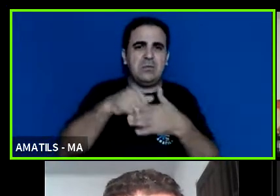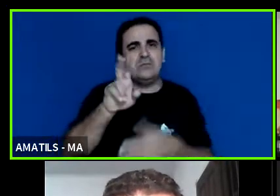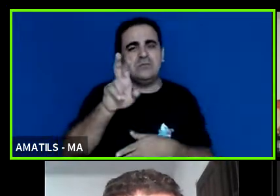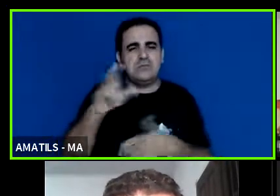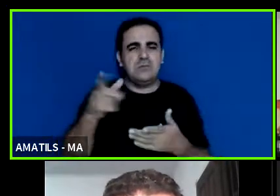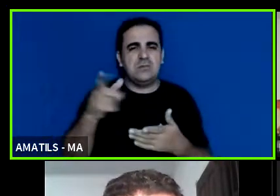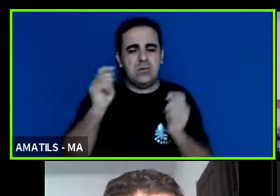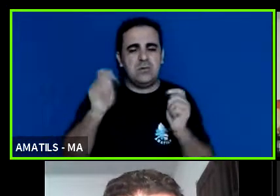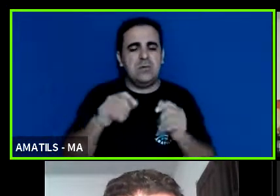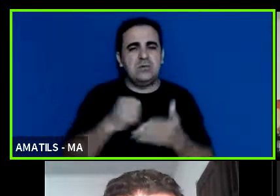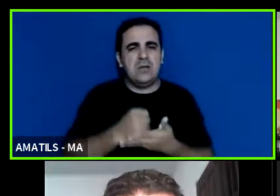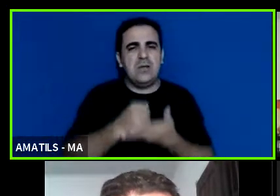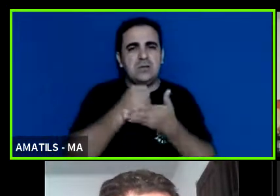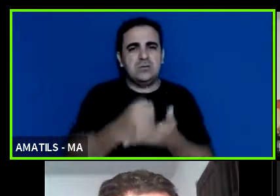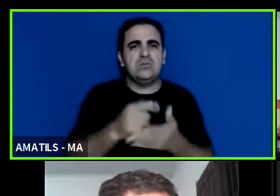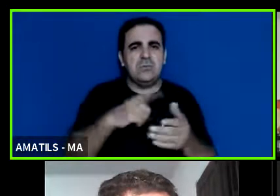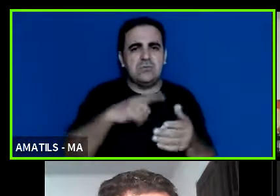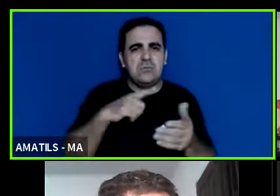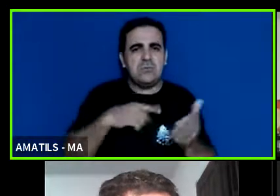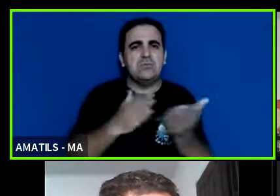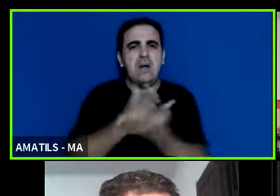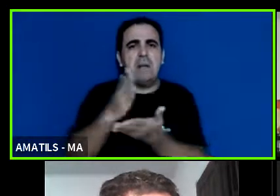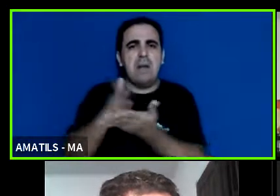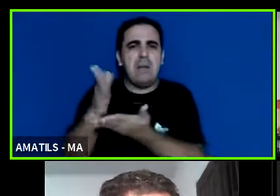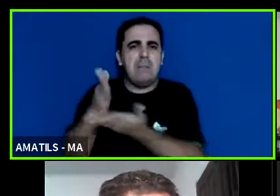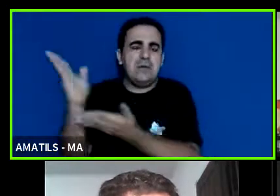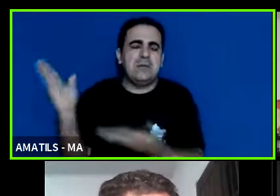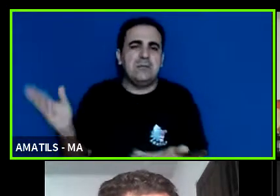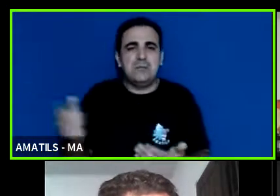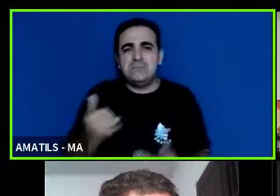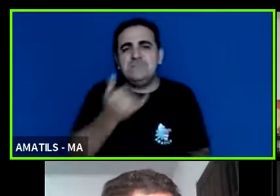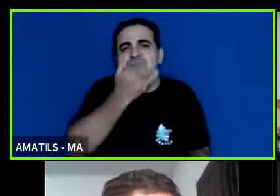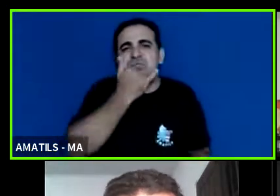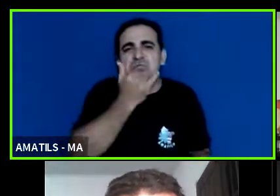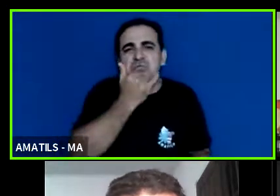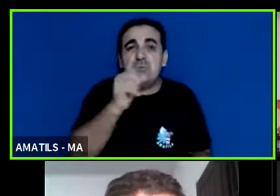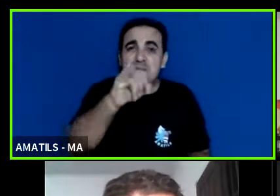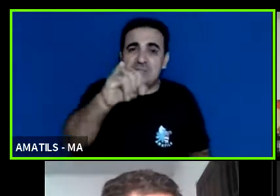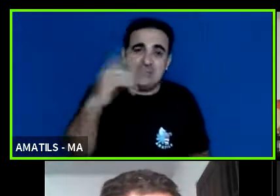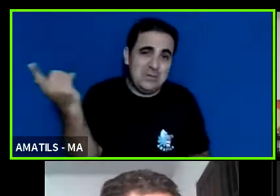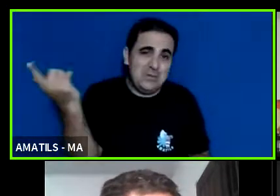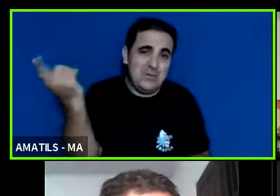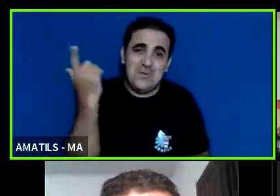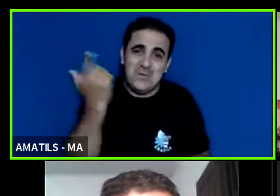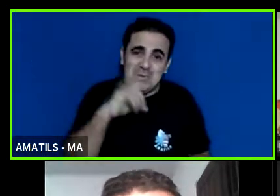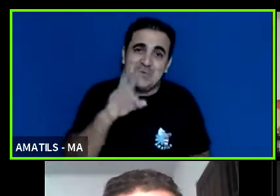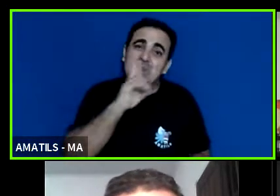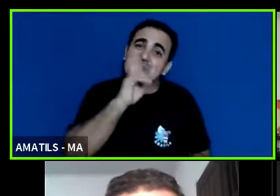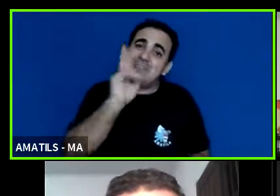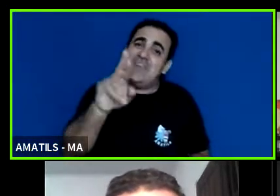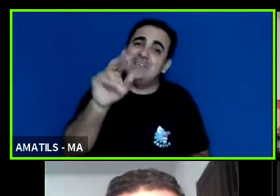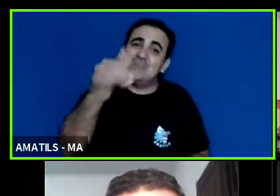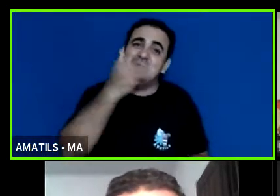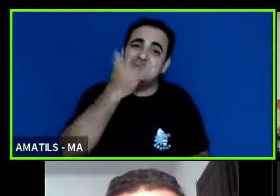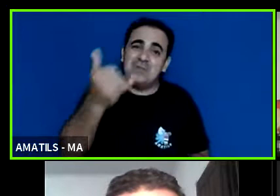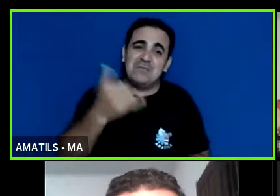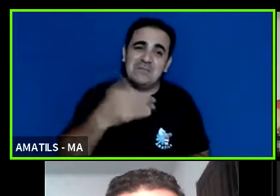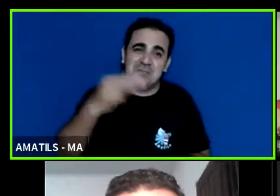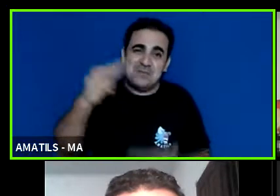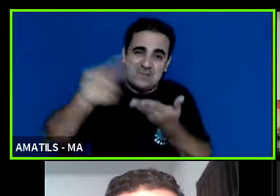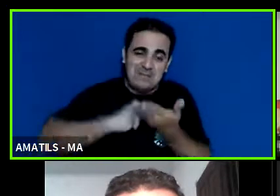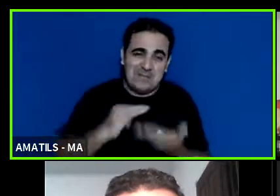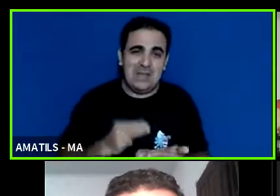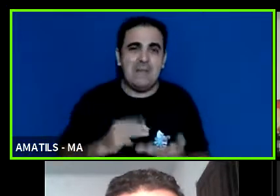ajudá-los a ter esse mesmo êxito tá peço perdão caso eu não consiga atender no momento que vocês desejarem tá mas